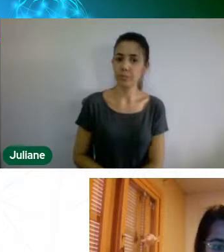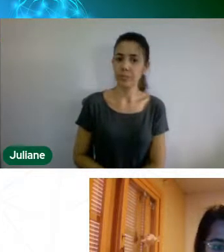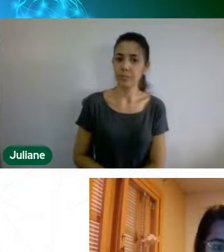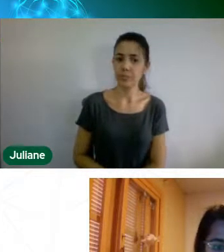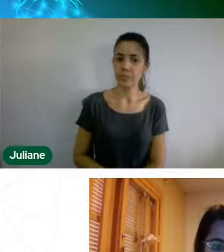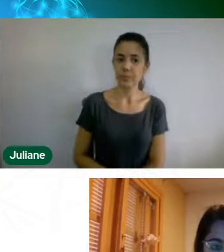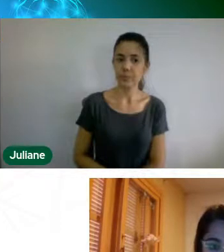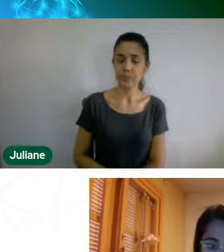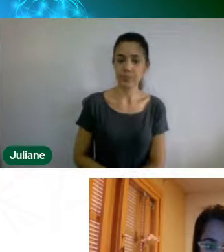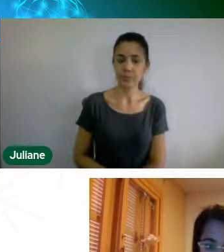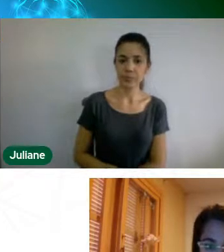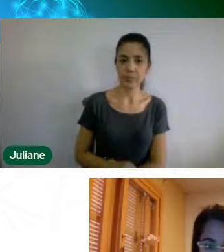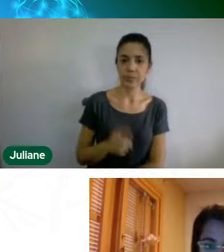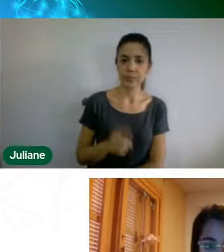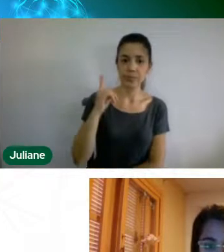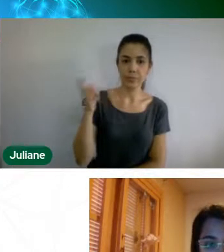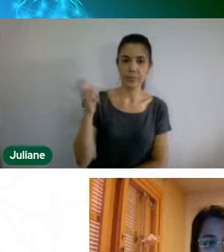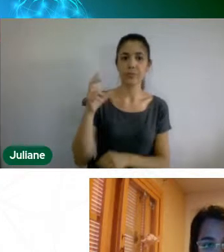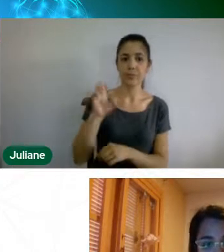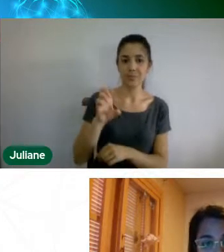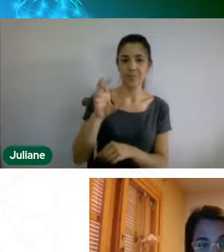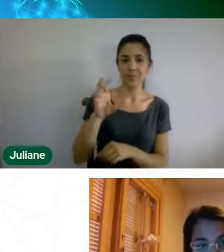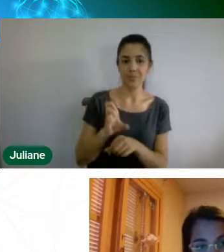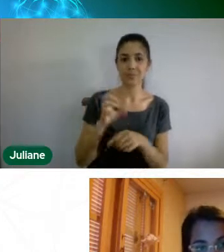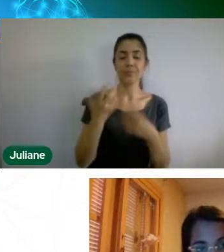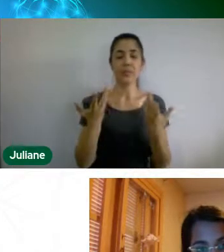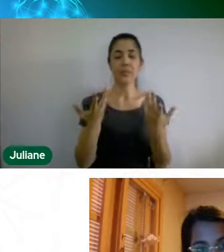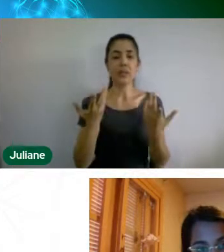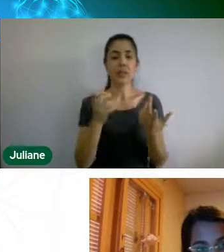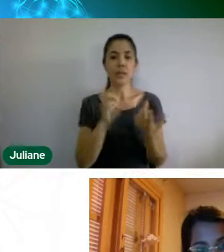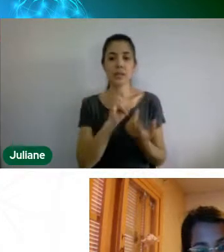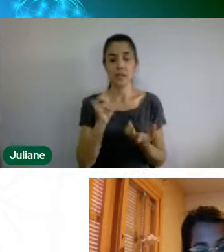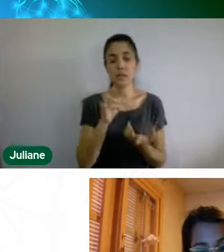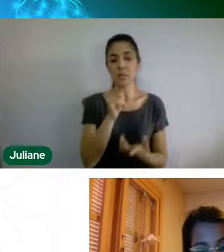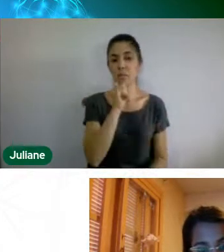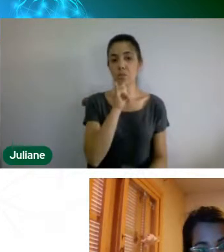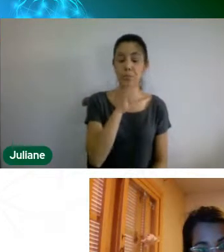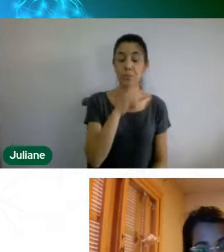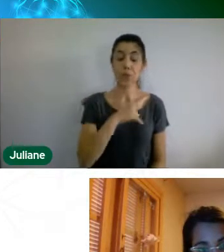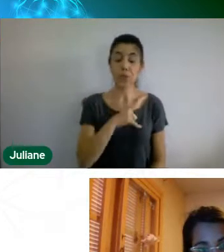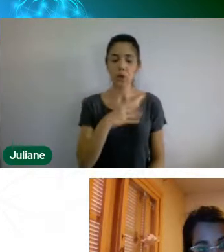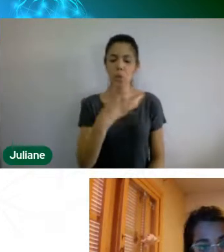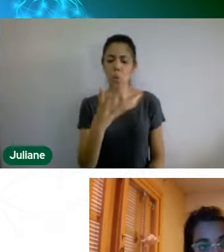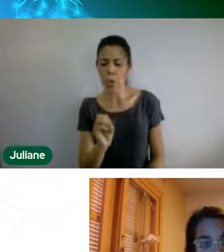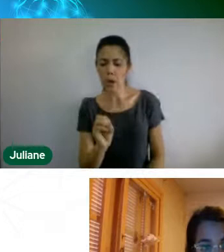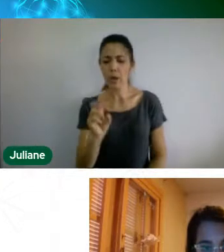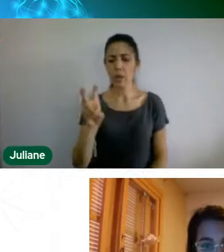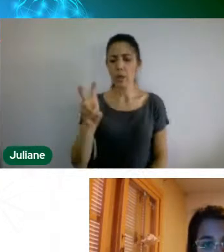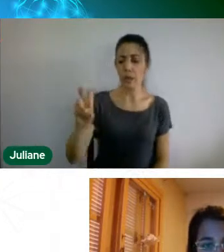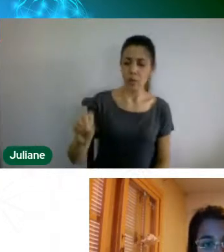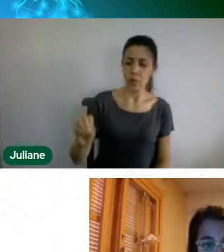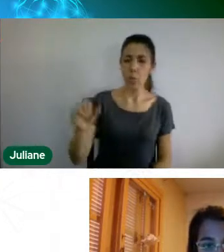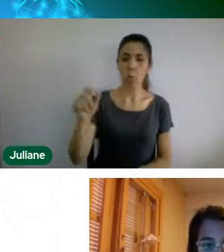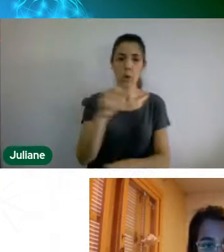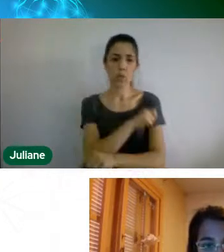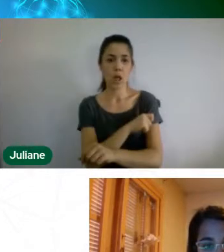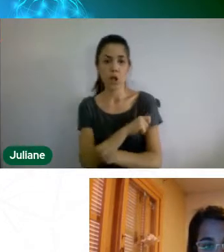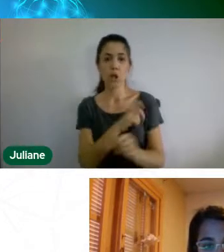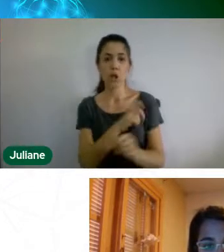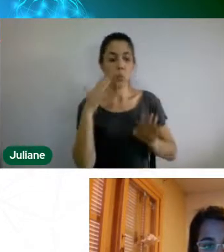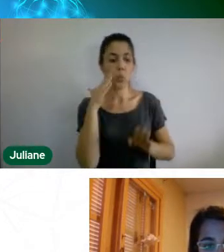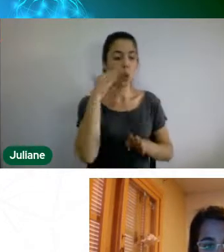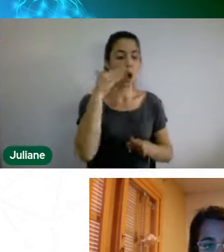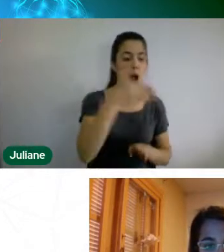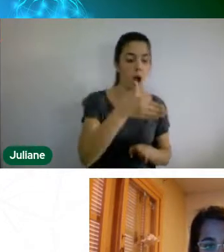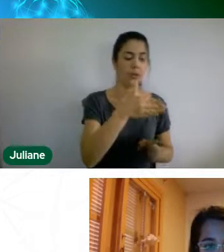40, 50 alunos, se você conseguir, isso dá um número, né, bastante significativo, importante aí para a pesquisa